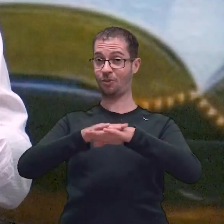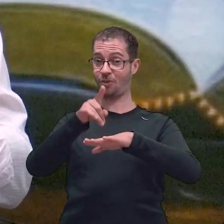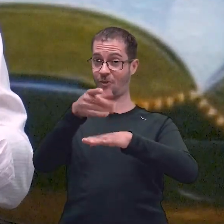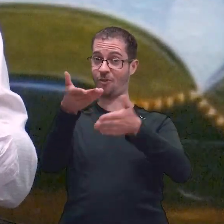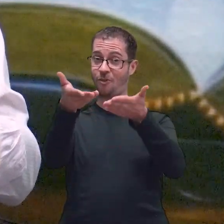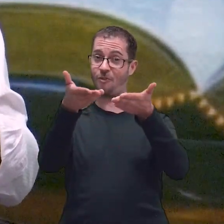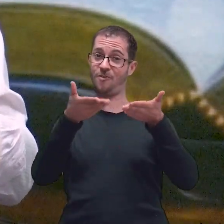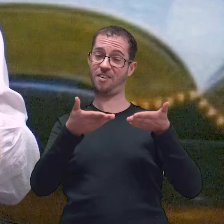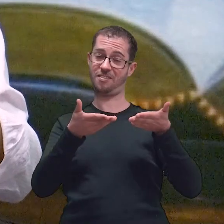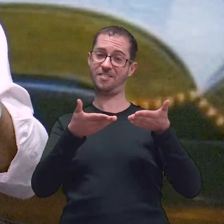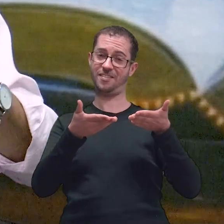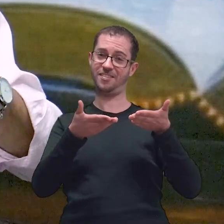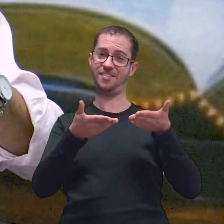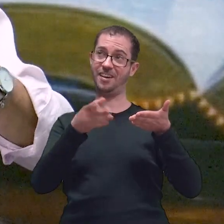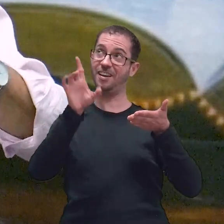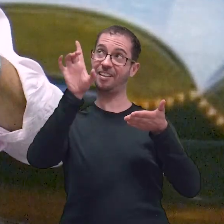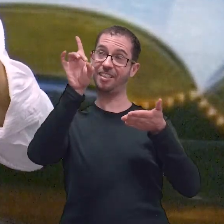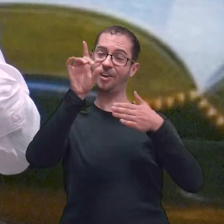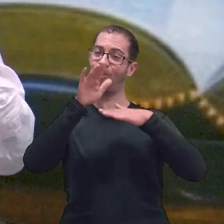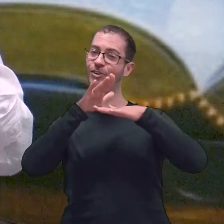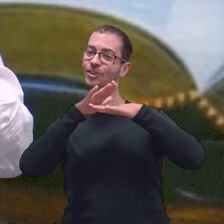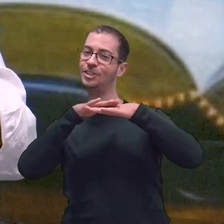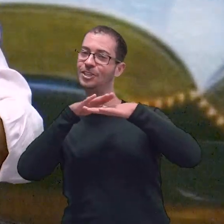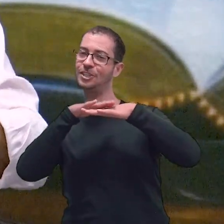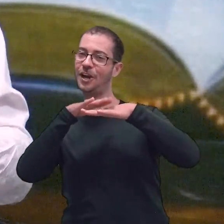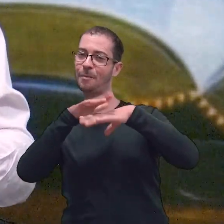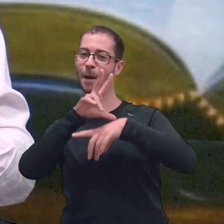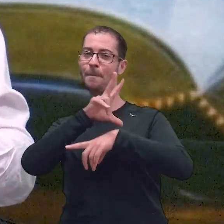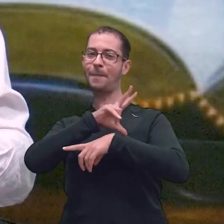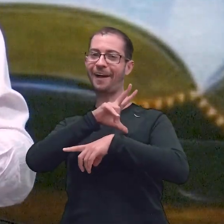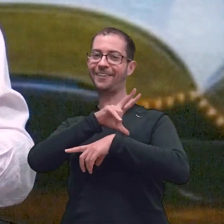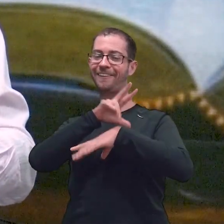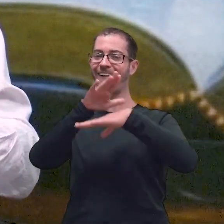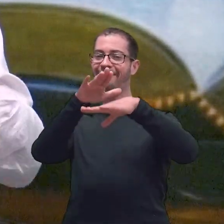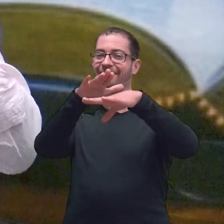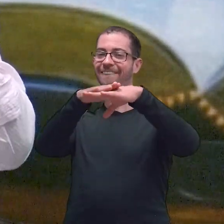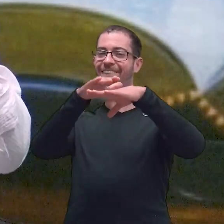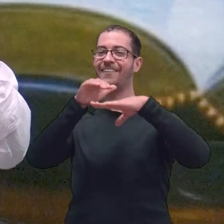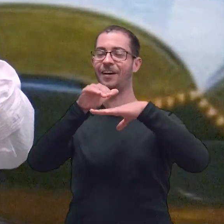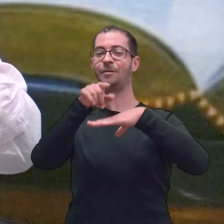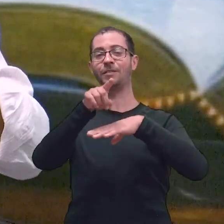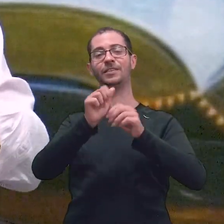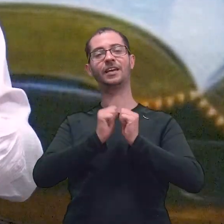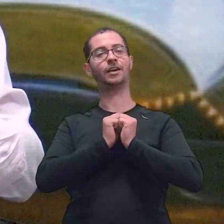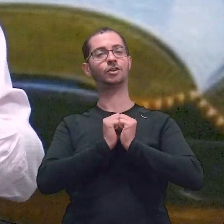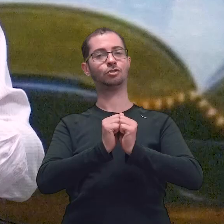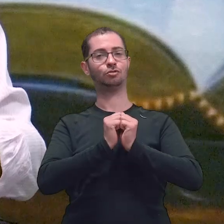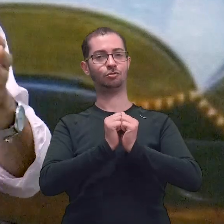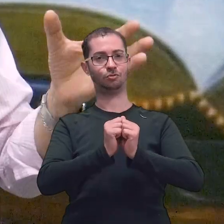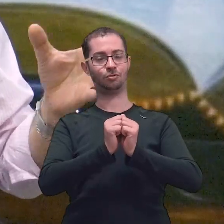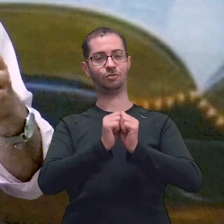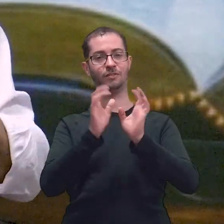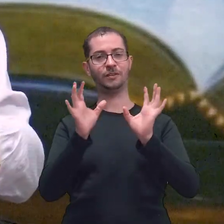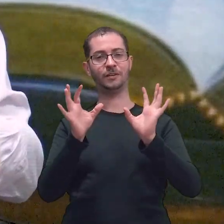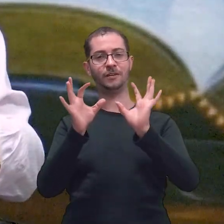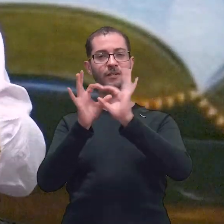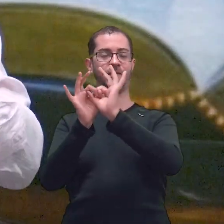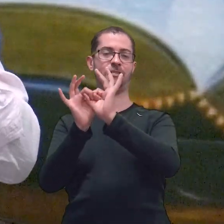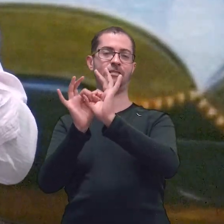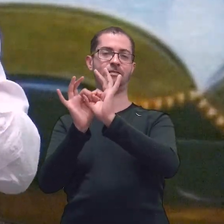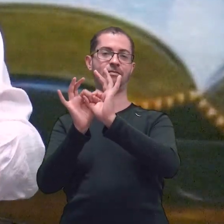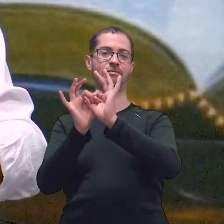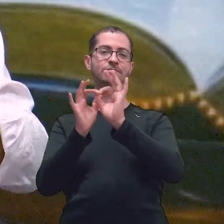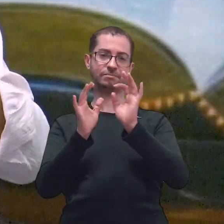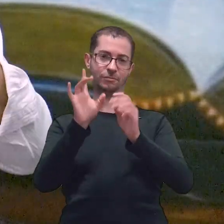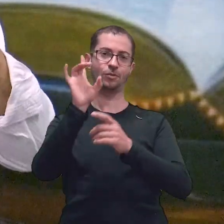convite para que nós possamos estar caminhando com ele. Na dependência. Nós já falamos aqui, a